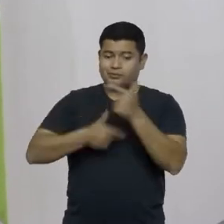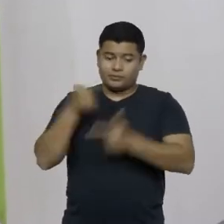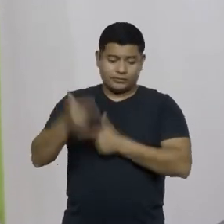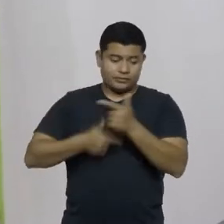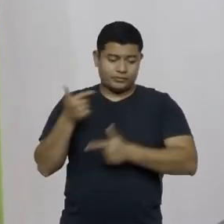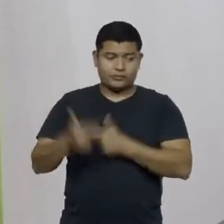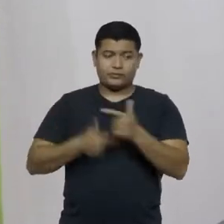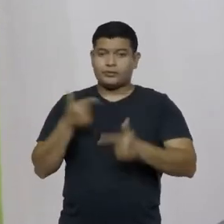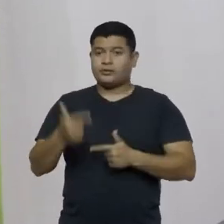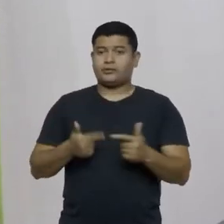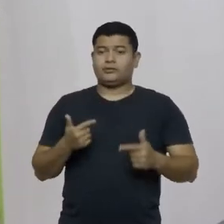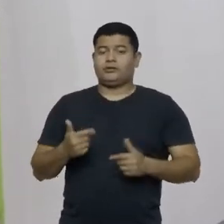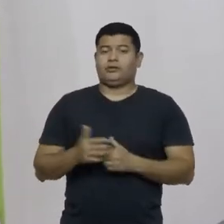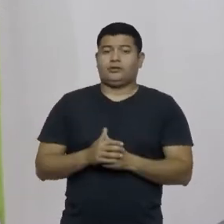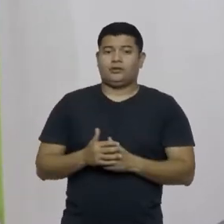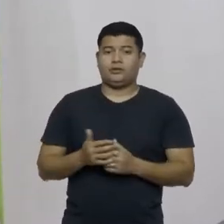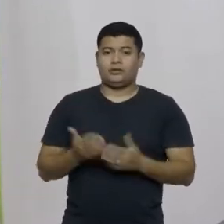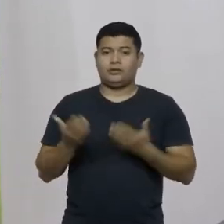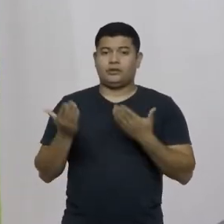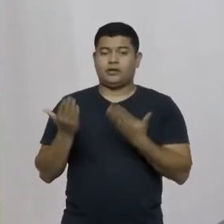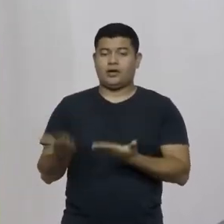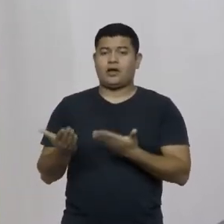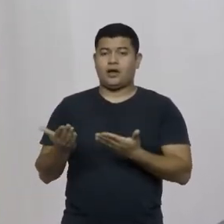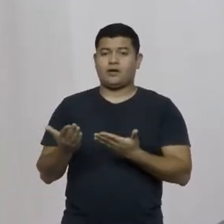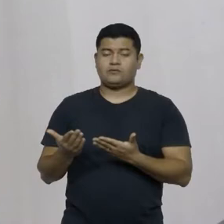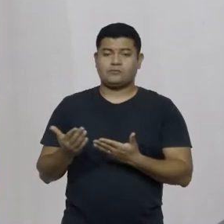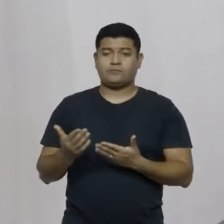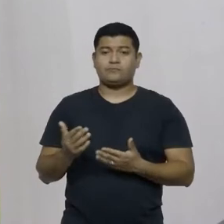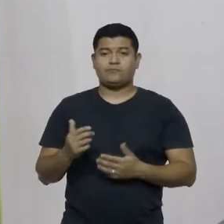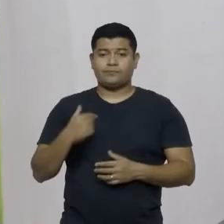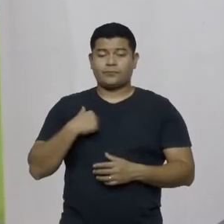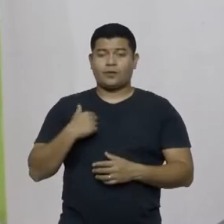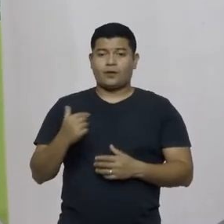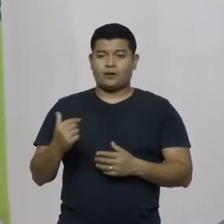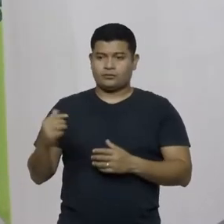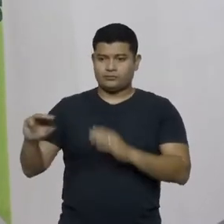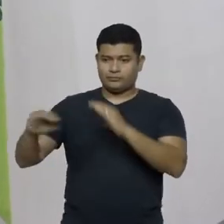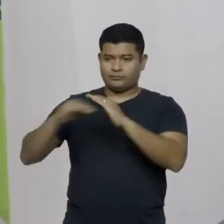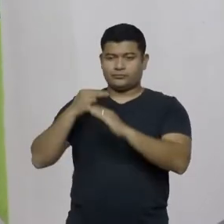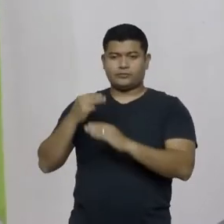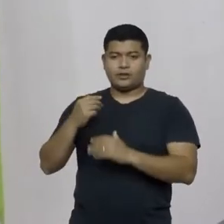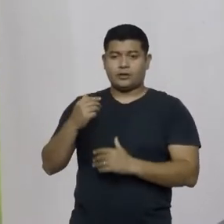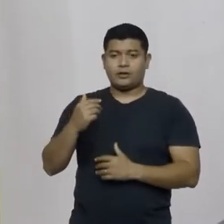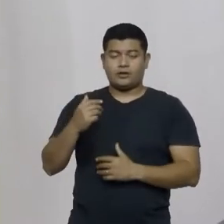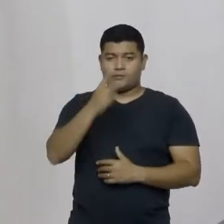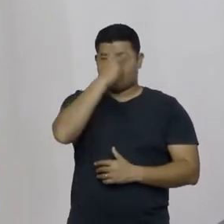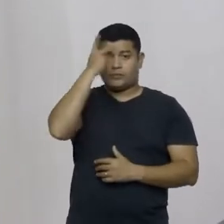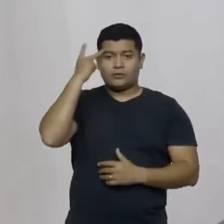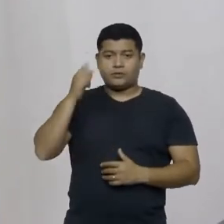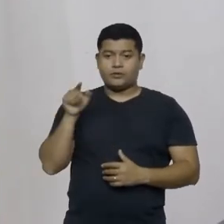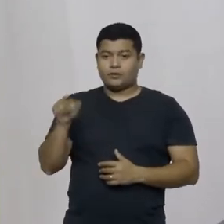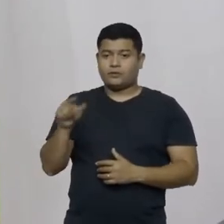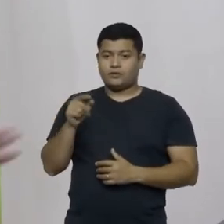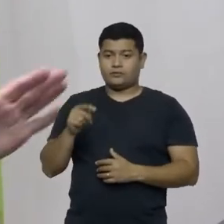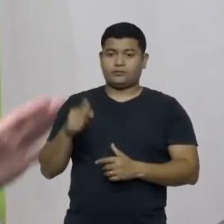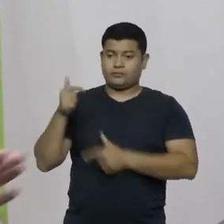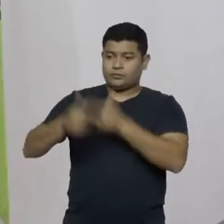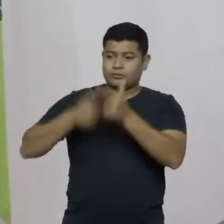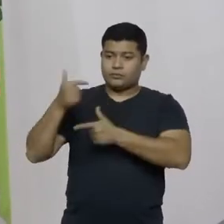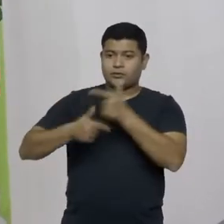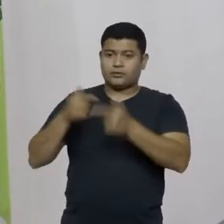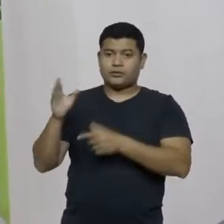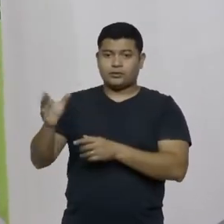no trabalho nas barreiras ainda agora há pouco recebi uma mensagem de uma pessoa que estão lá nas barreiras